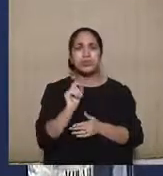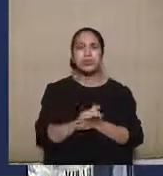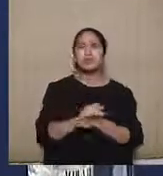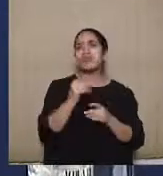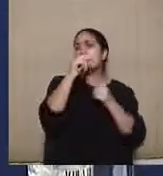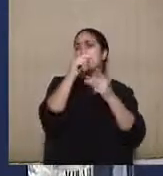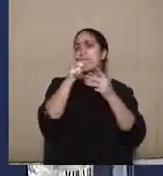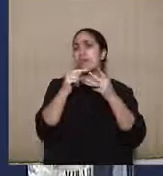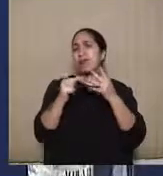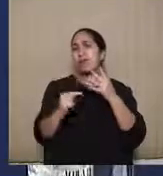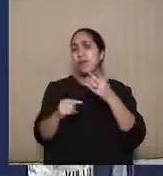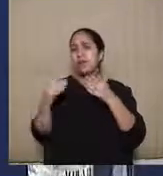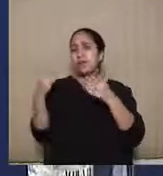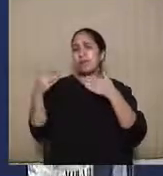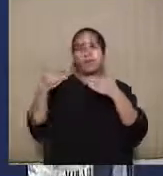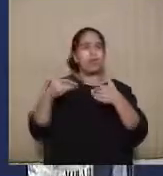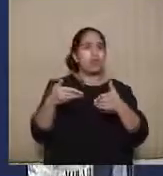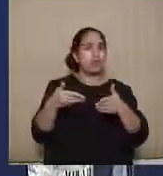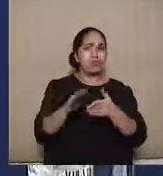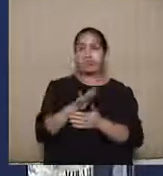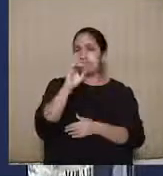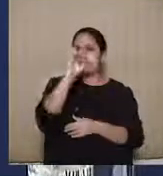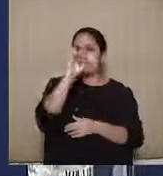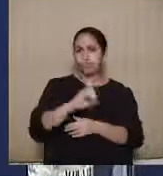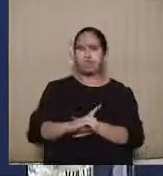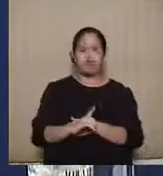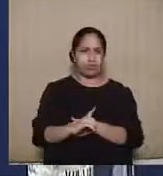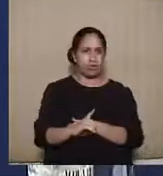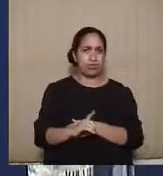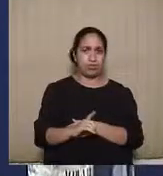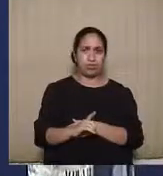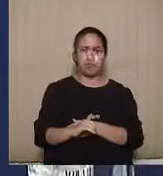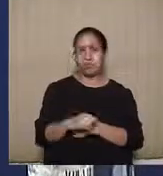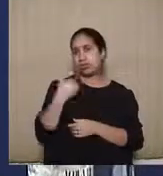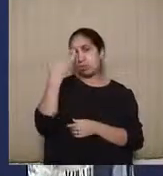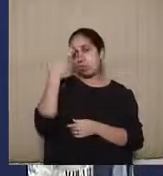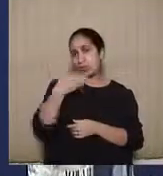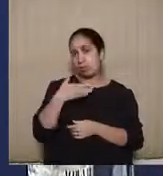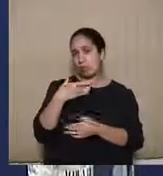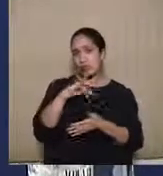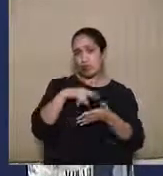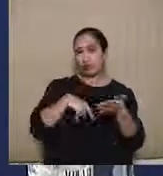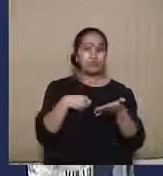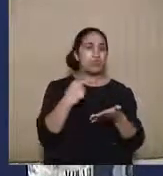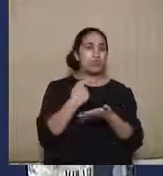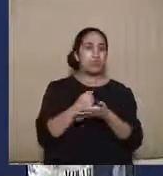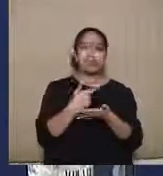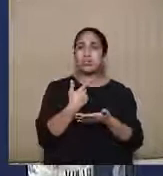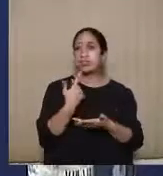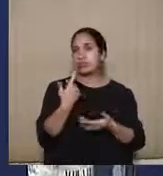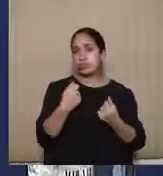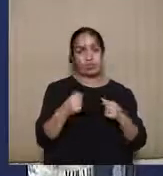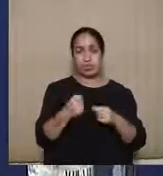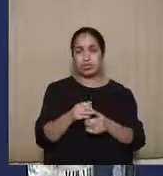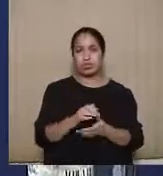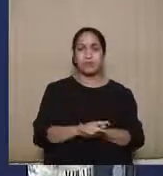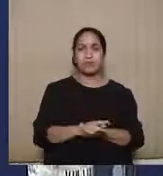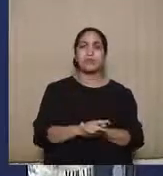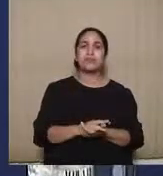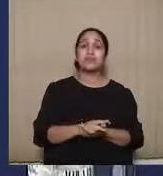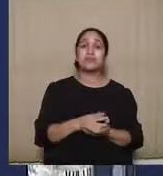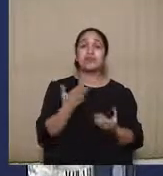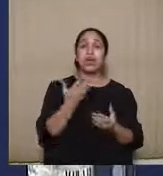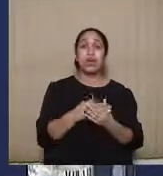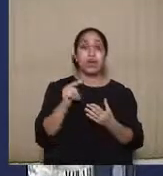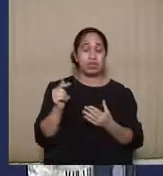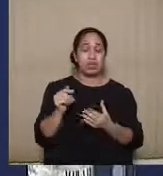questões exclusivamente de direito que dispensam prova documental. Na ação de impugnação de